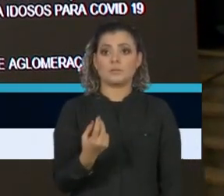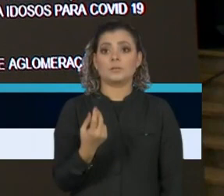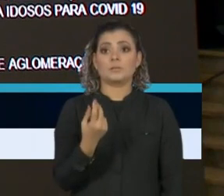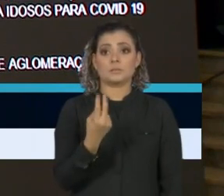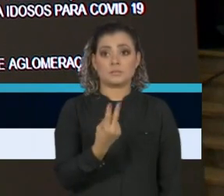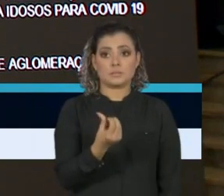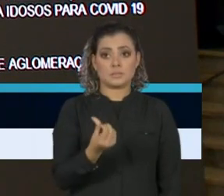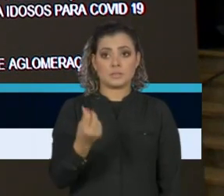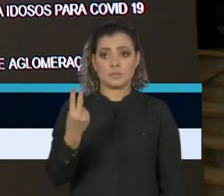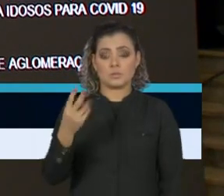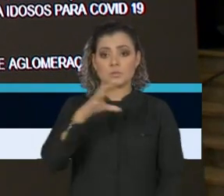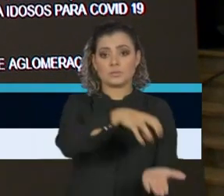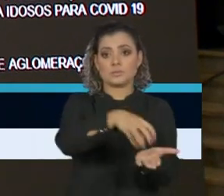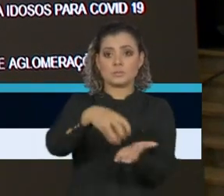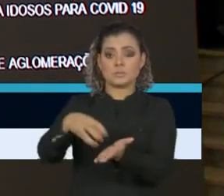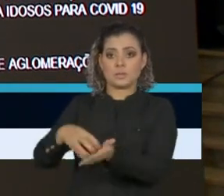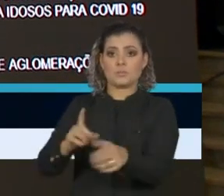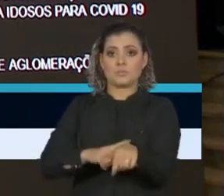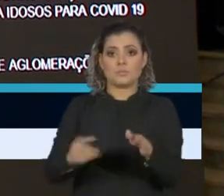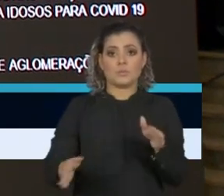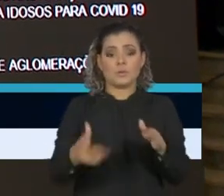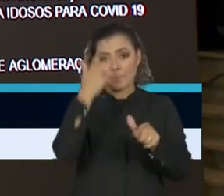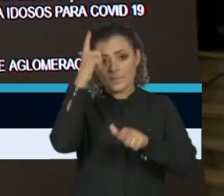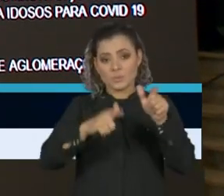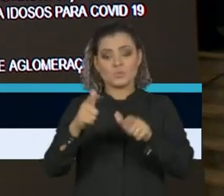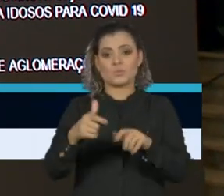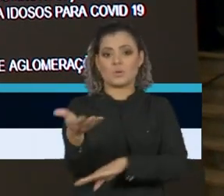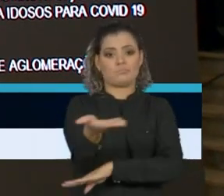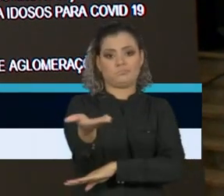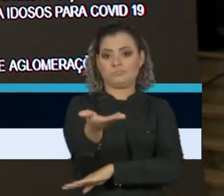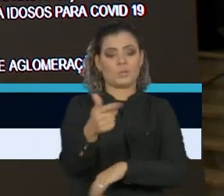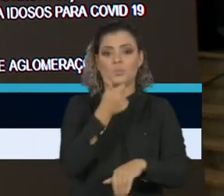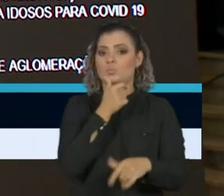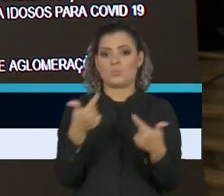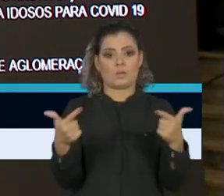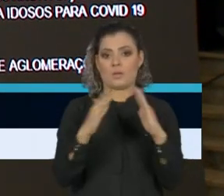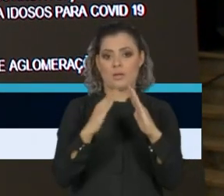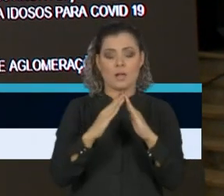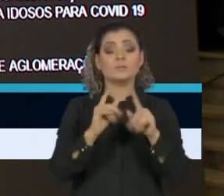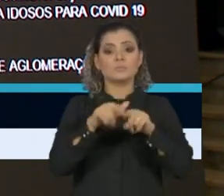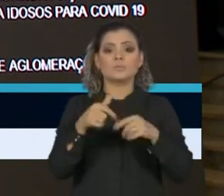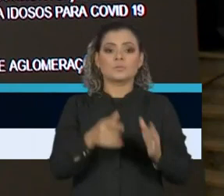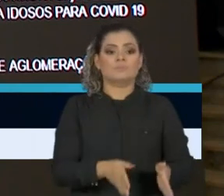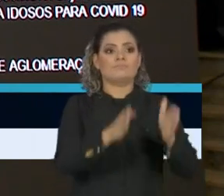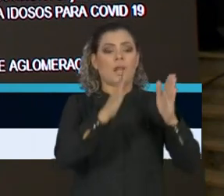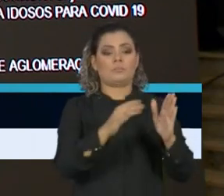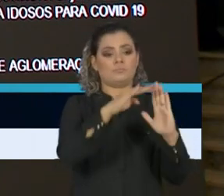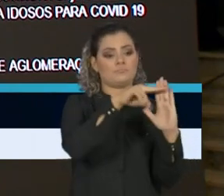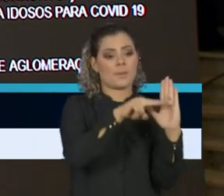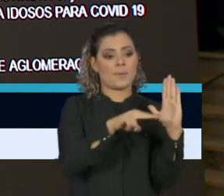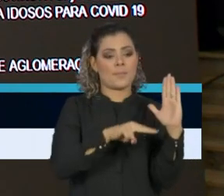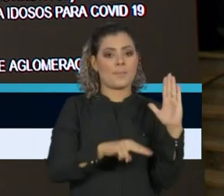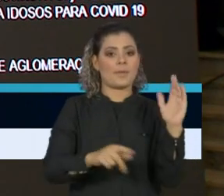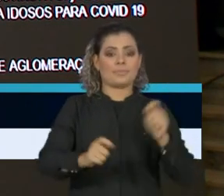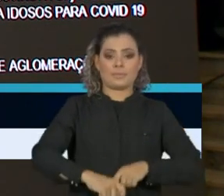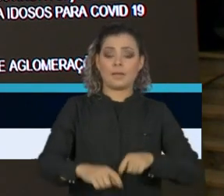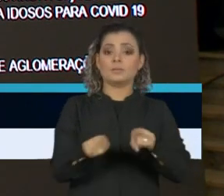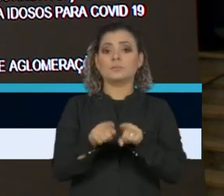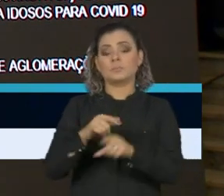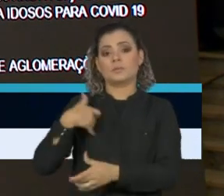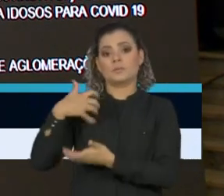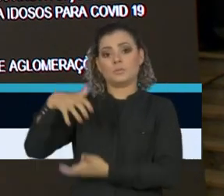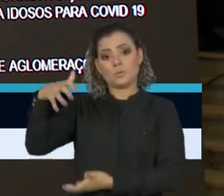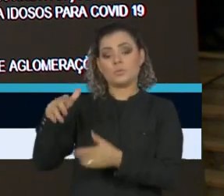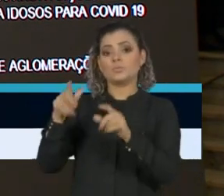temporários para pessoas em situação de rua e material orientativo para instituições de longa permanência para idosos,